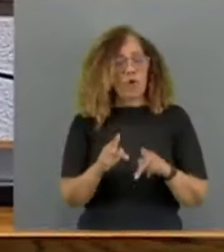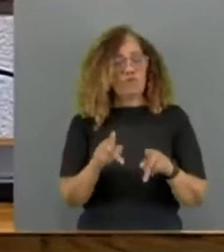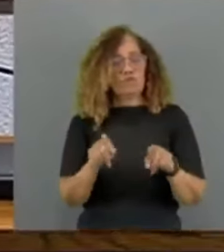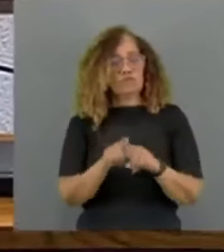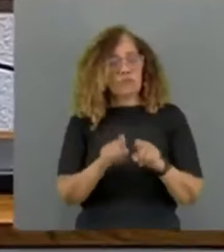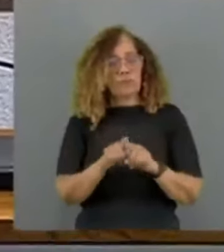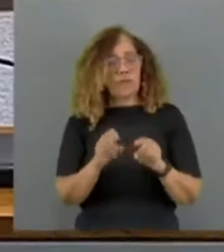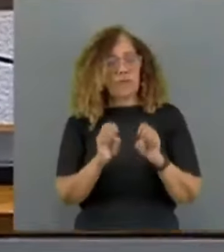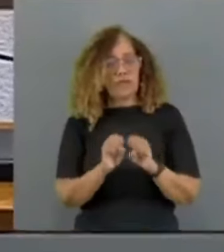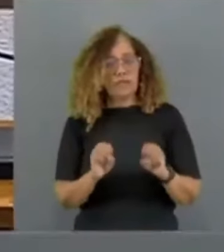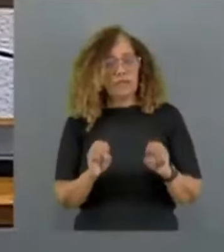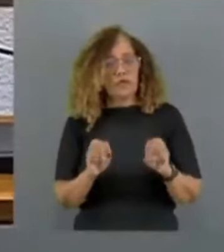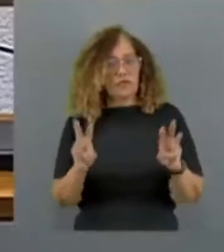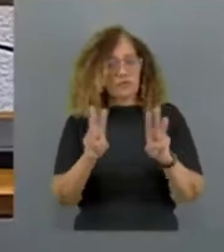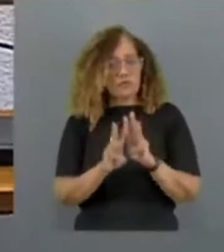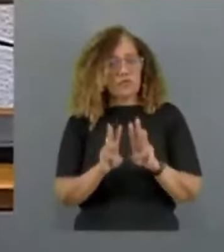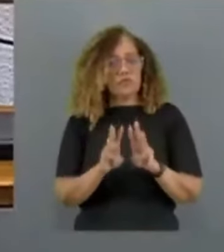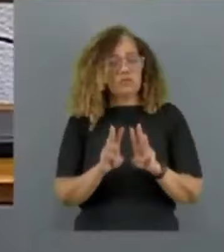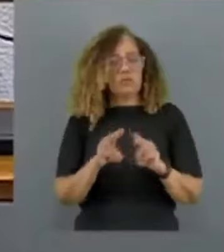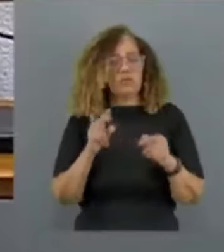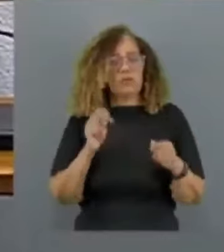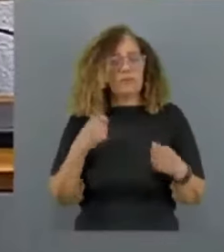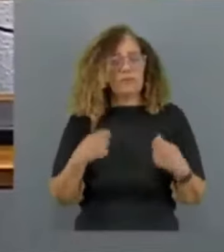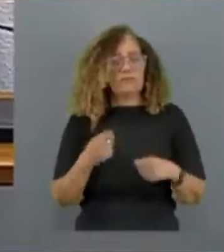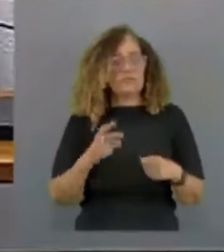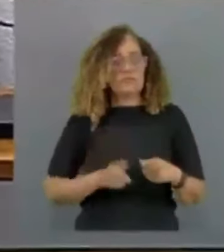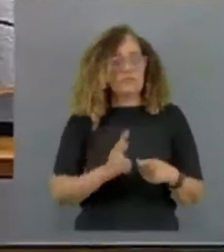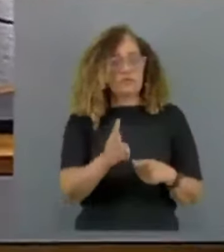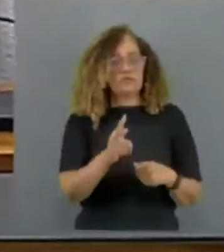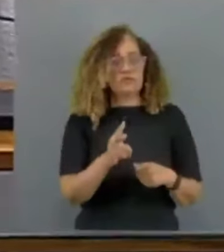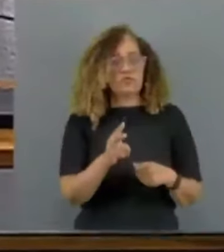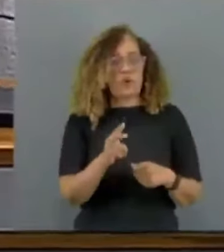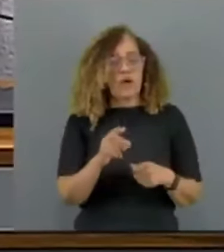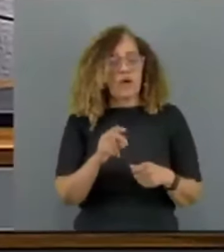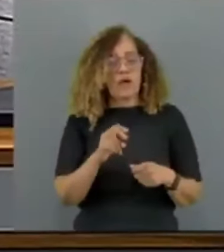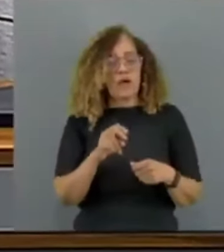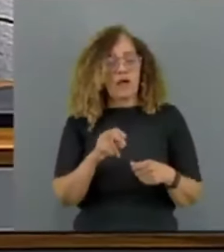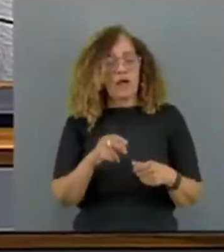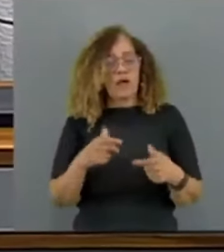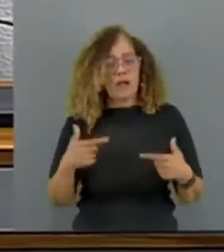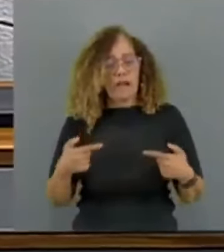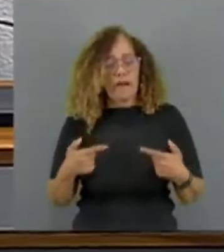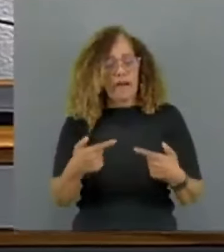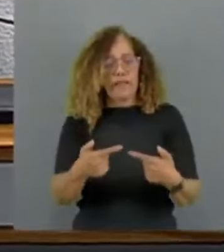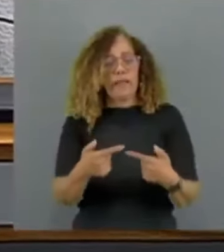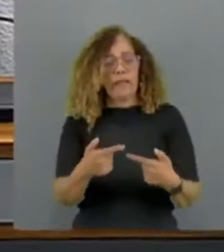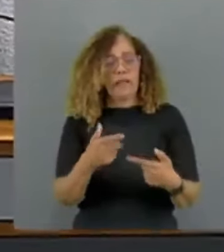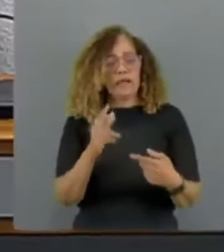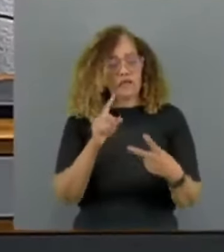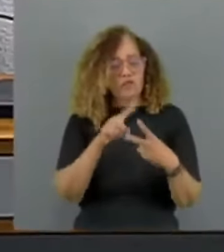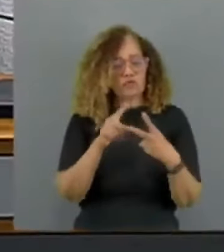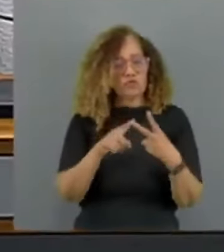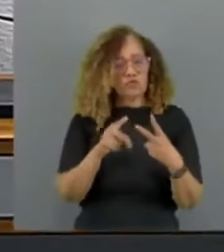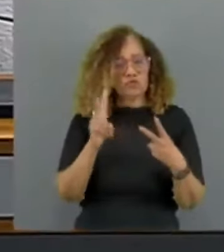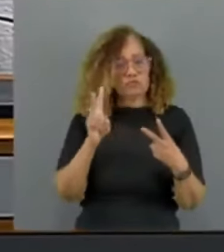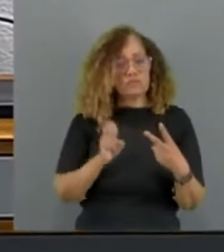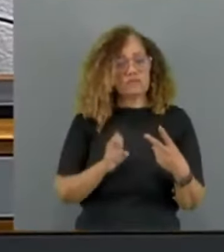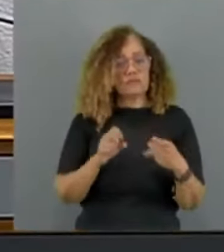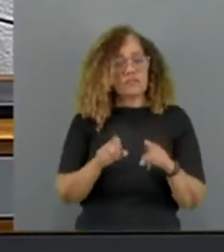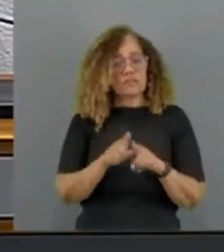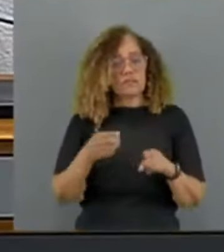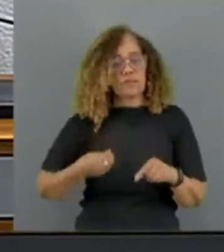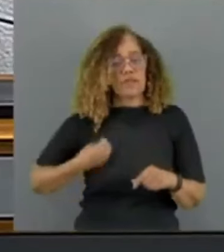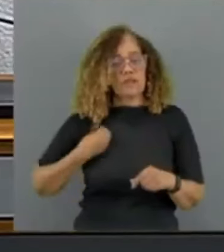resolvidos a preservar as gerações vindouras do flagelo da guerra, que por duas vezes no espaço de nossa vida